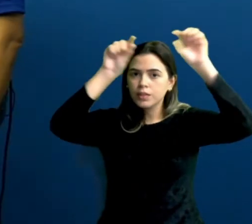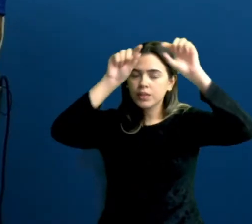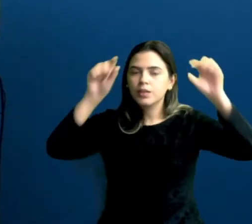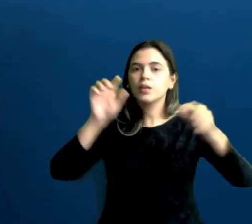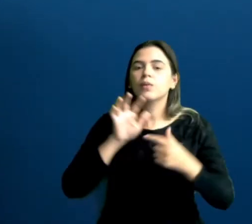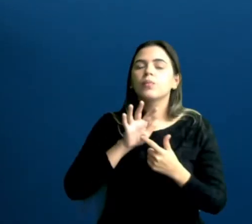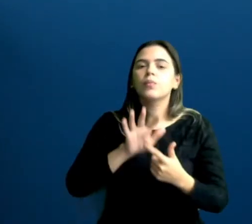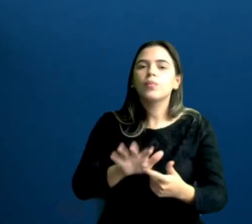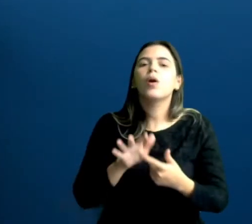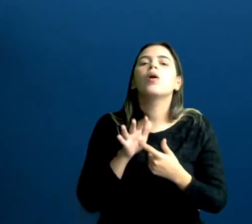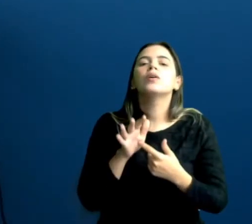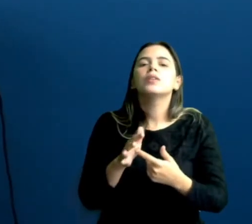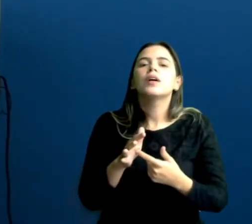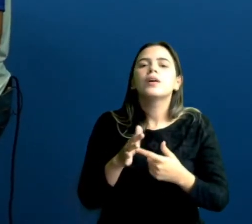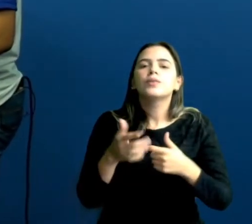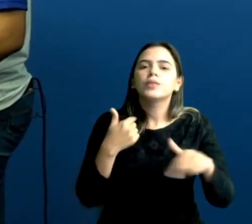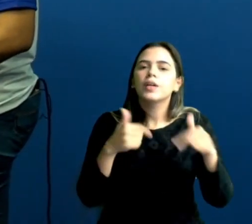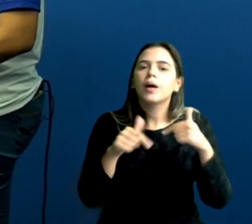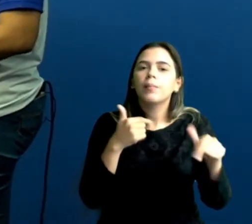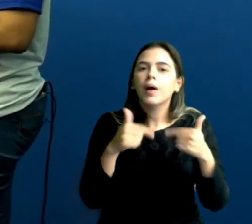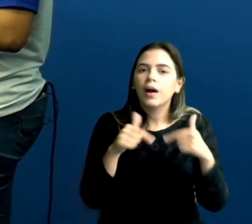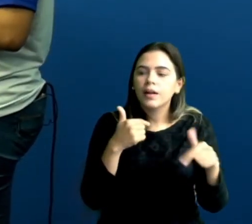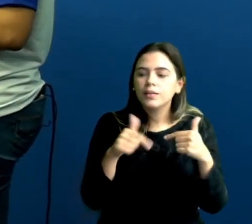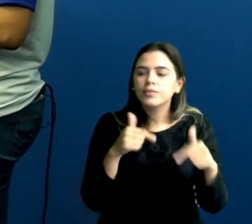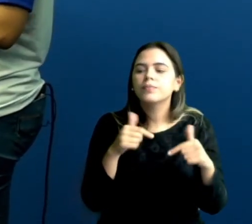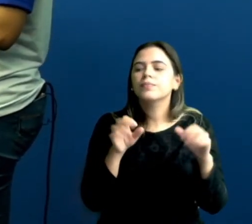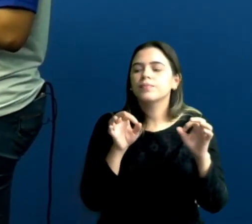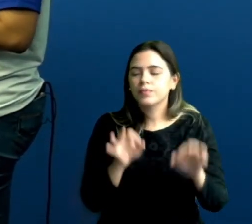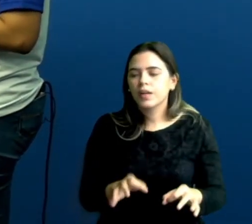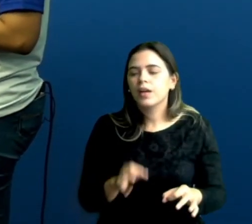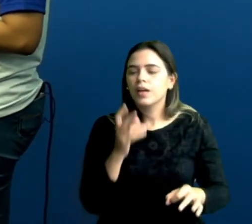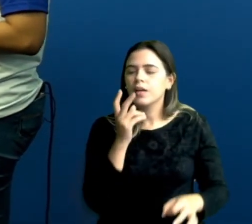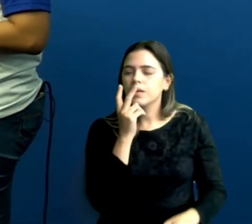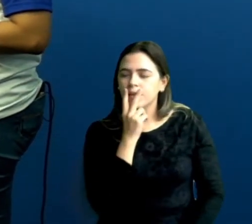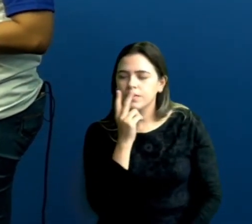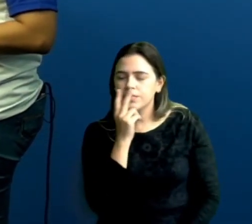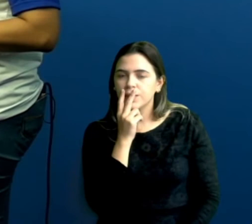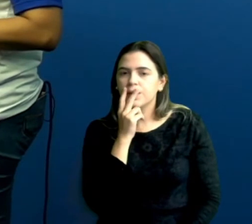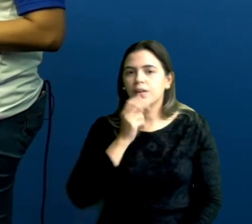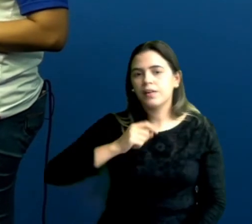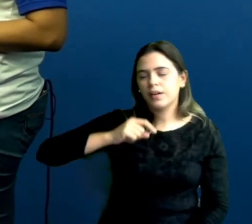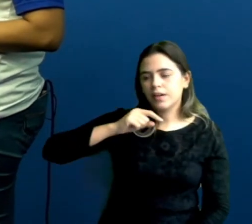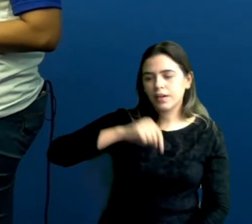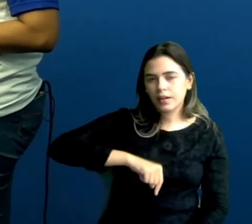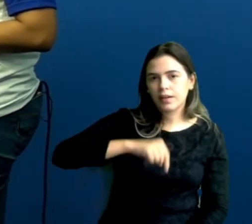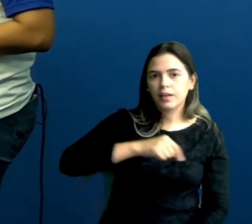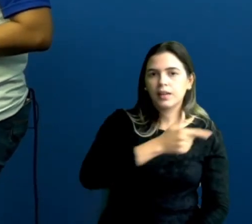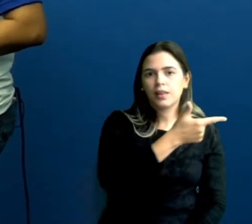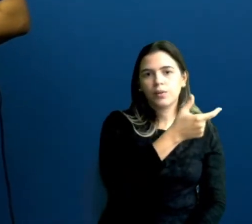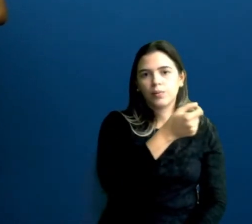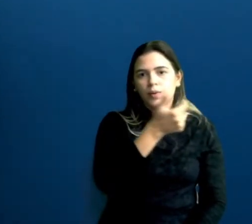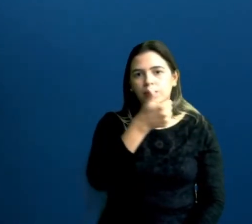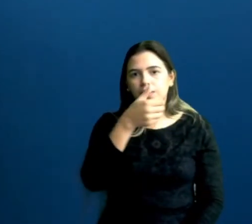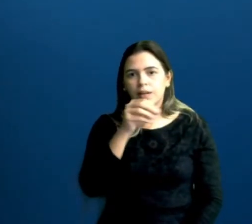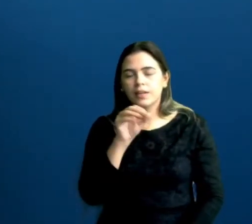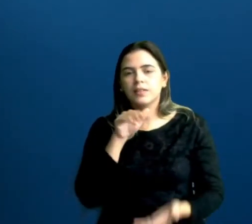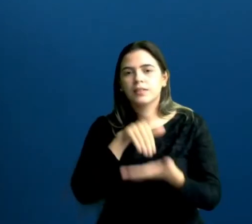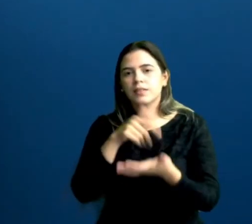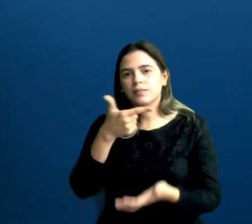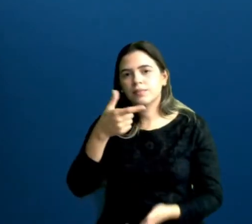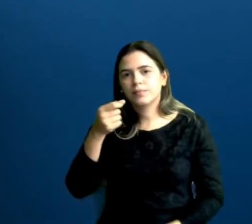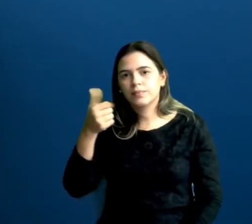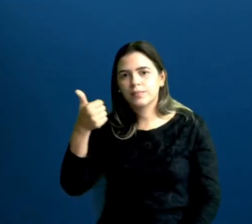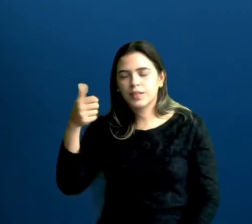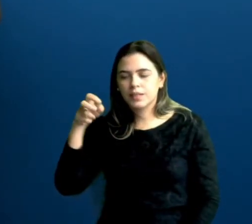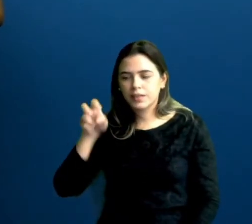de empregos formais e a remuneração média no município de Vitória de Santo Antão, de 2010 até 2015. E nós temos também